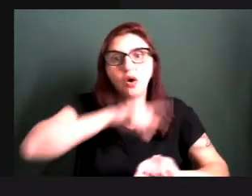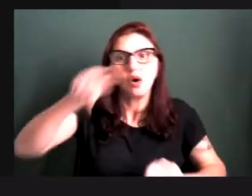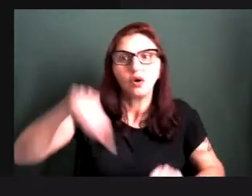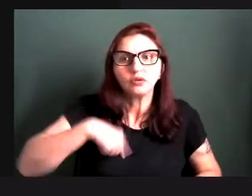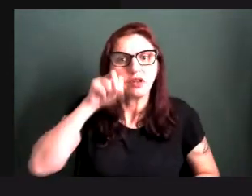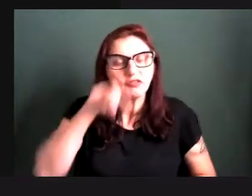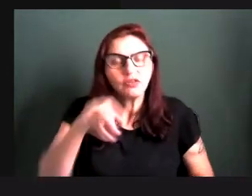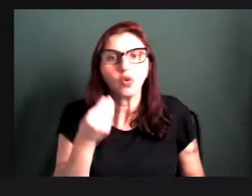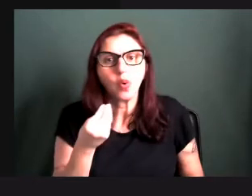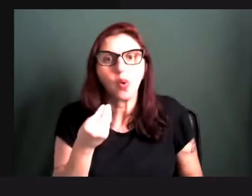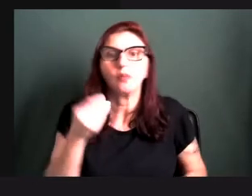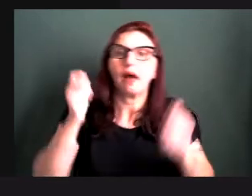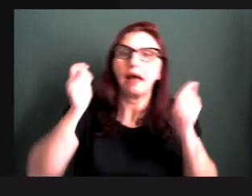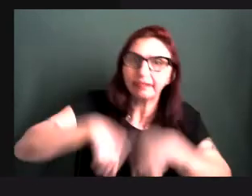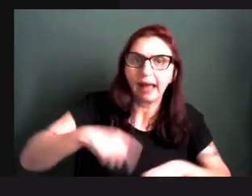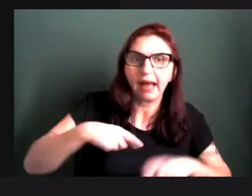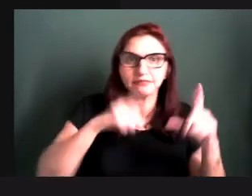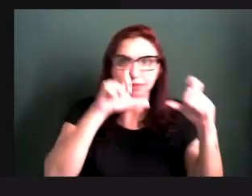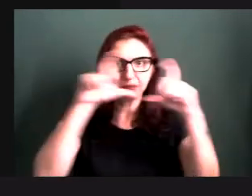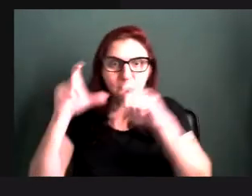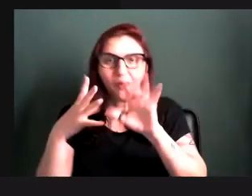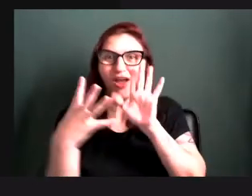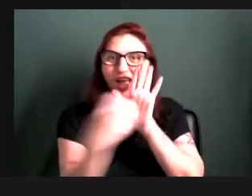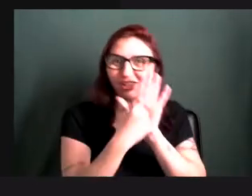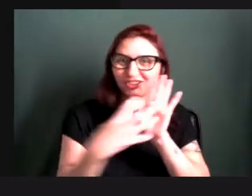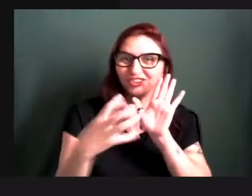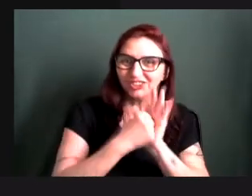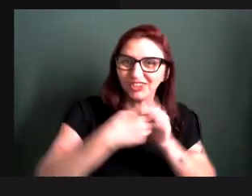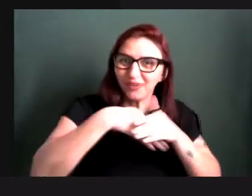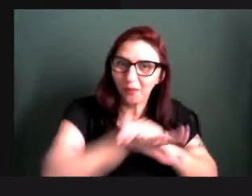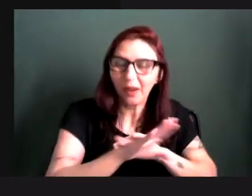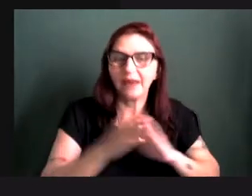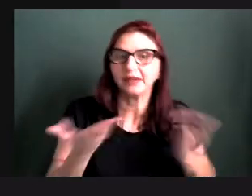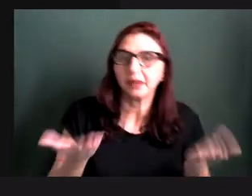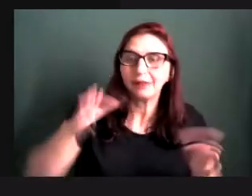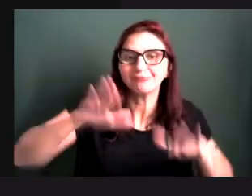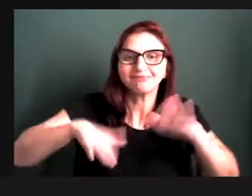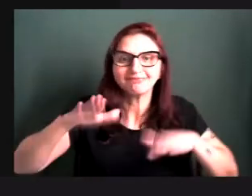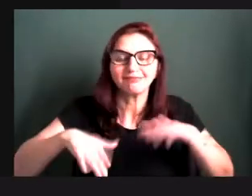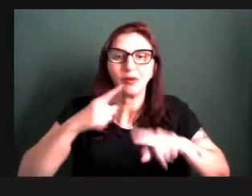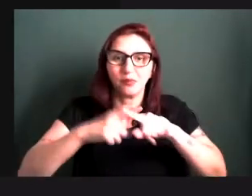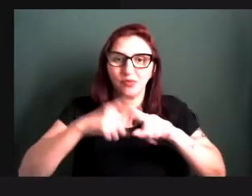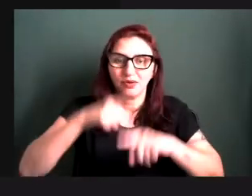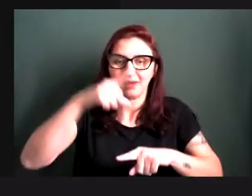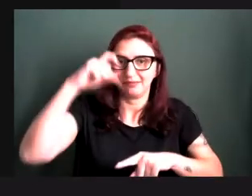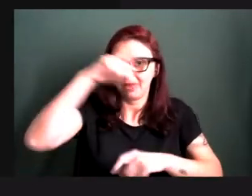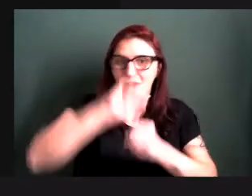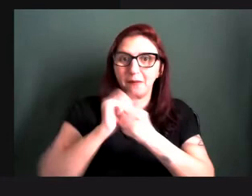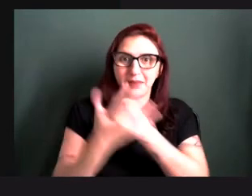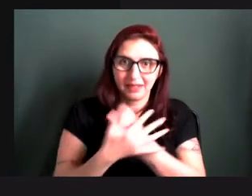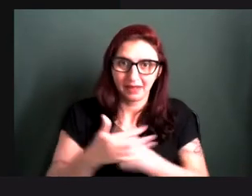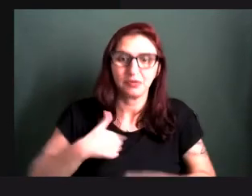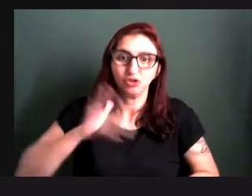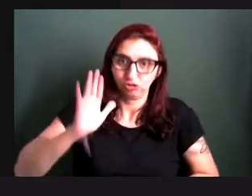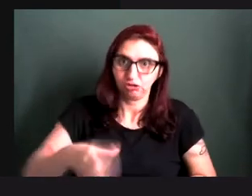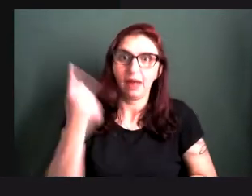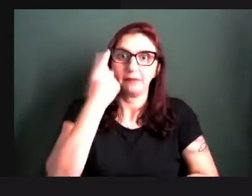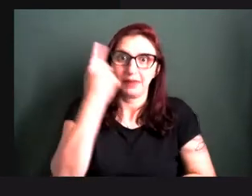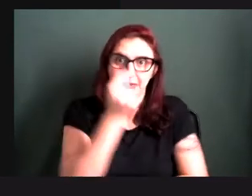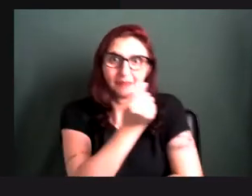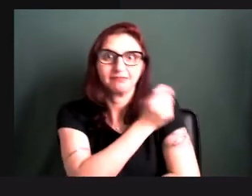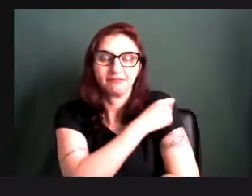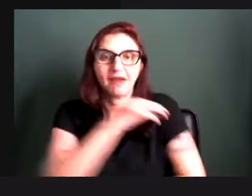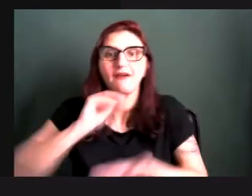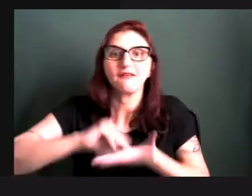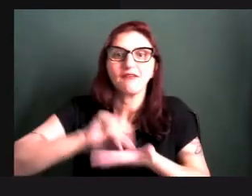estar registrando, nem sempre eu posso estar presente, porque eu tenho que ter cuidados, enfim, questão de pandemia, só tomei a primeira dose ainda, a próxima agora em setembro, vai estar tudo muito bem